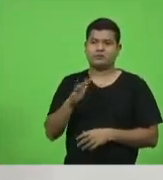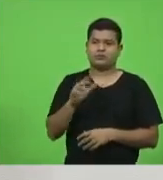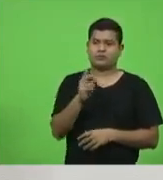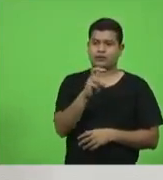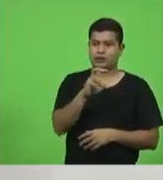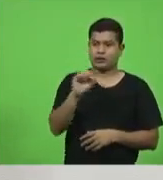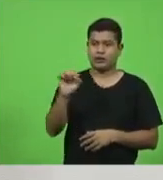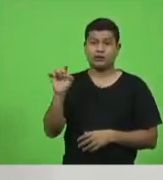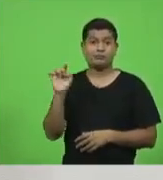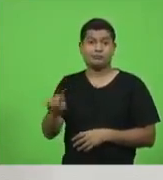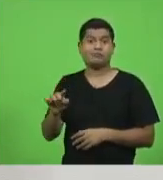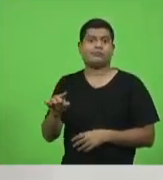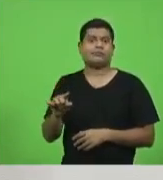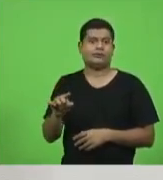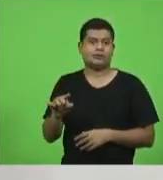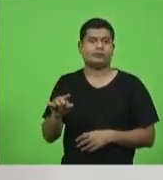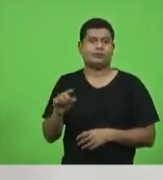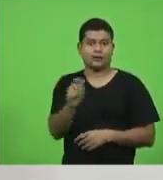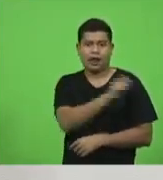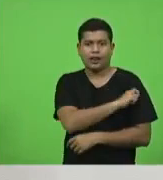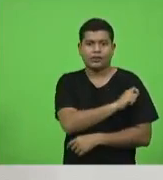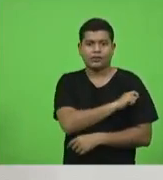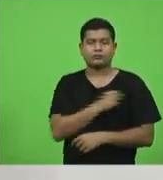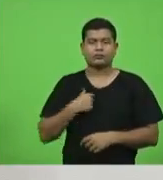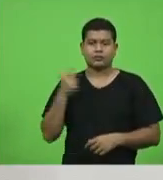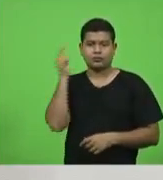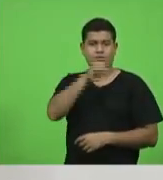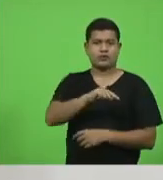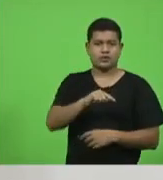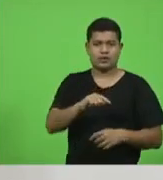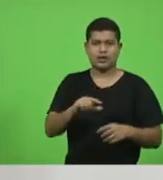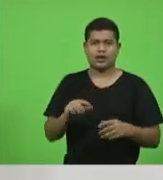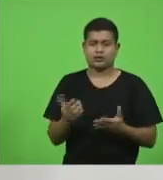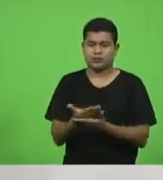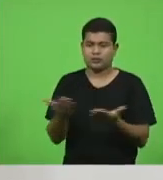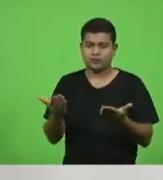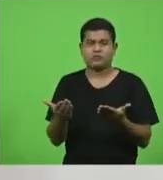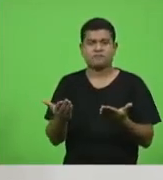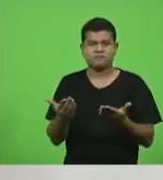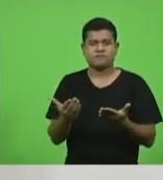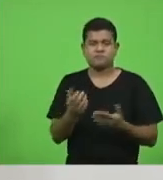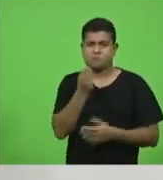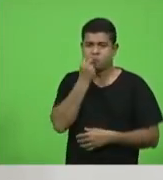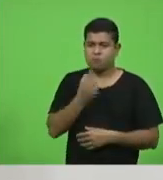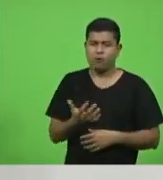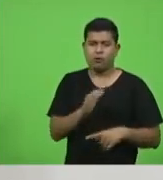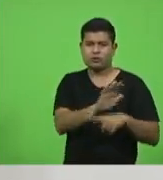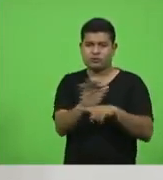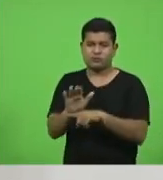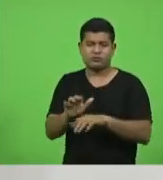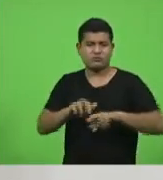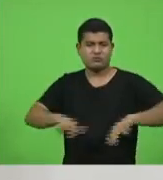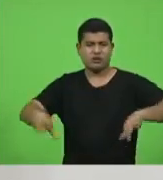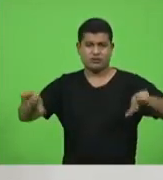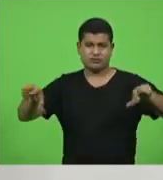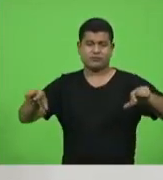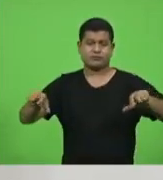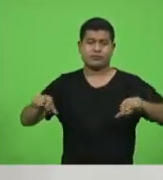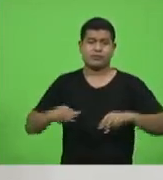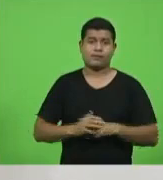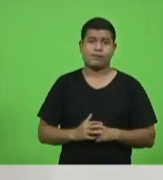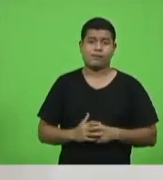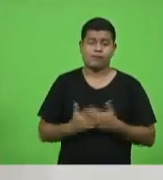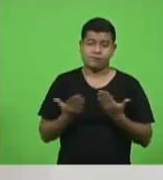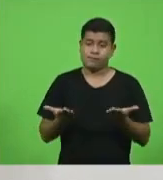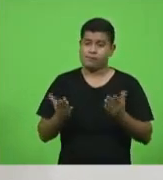nós criaríamos uma barreira sem dúvida alguma de defesa aos nossos catarinenses na questão da vacina fica aí o